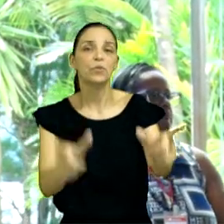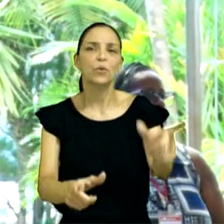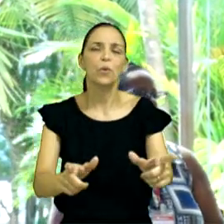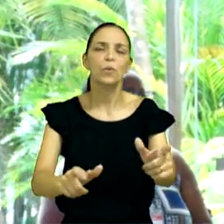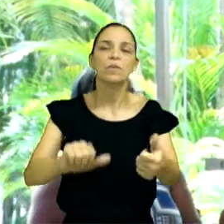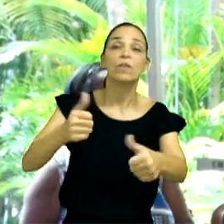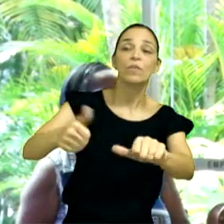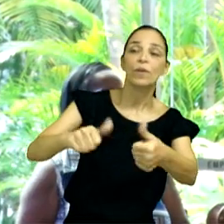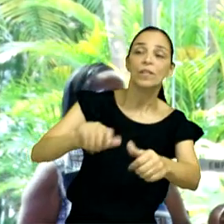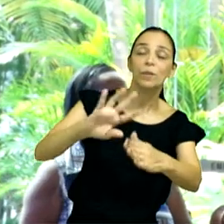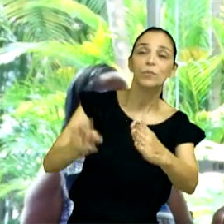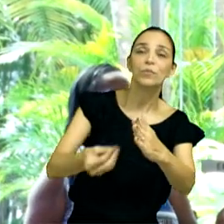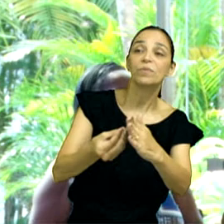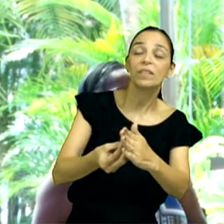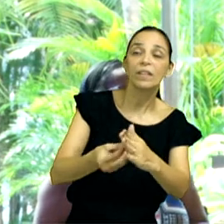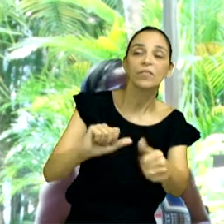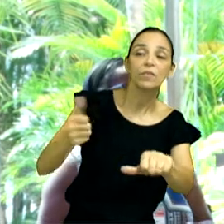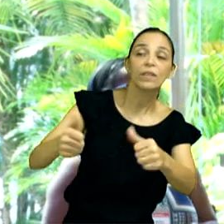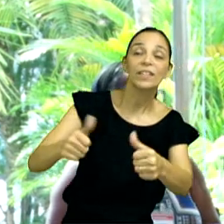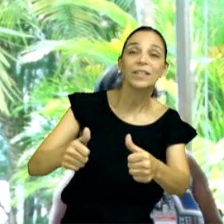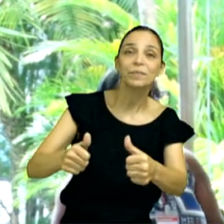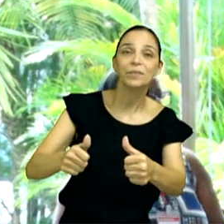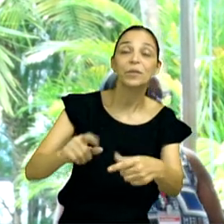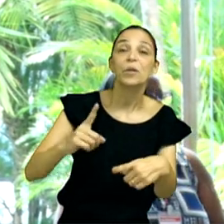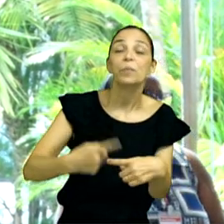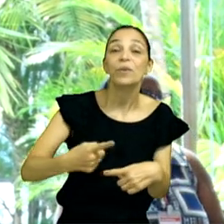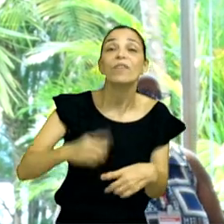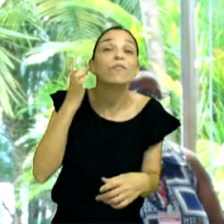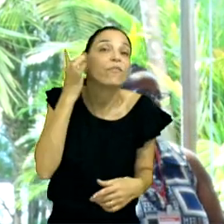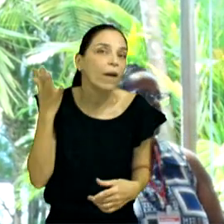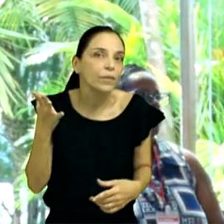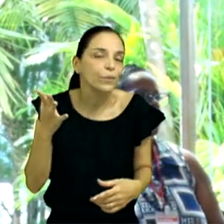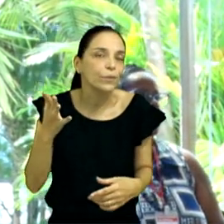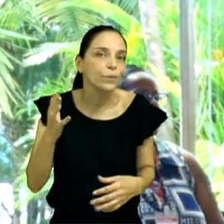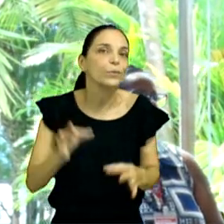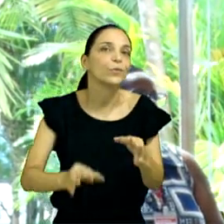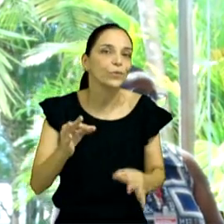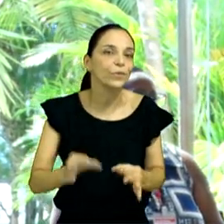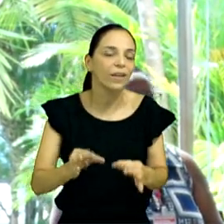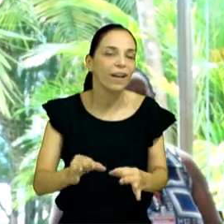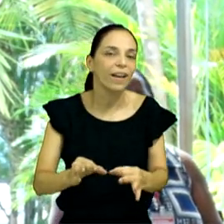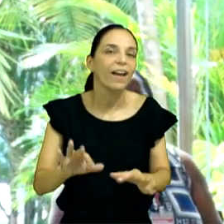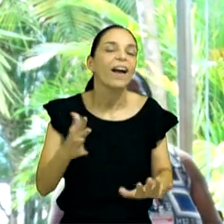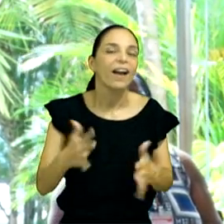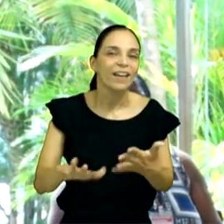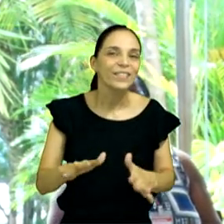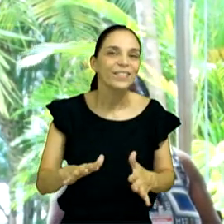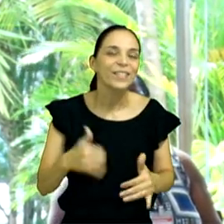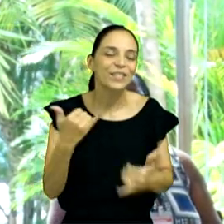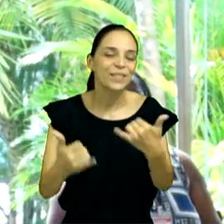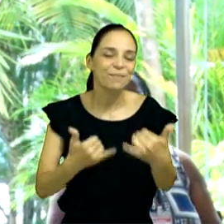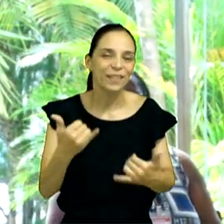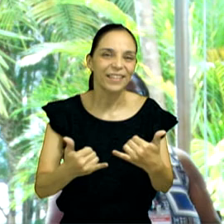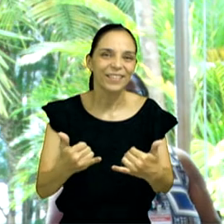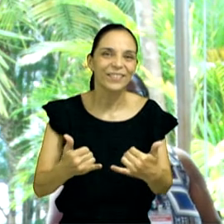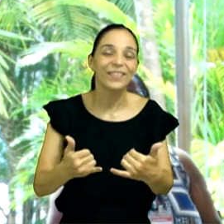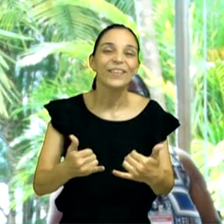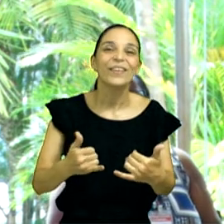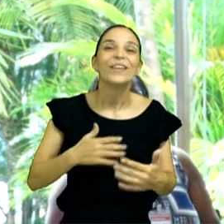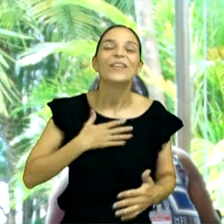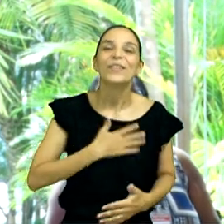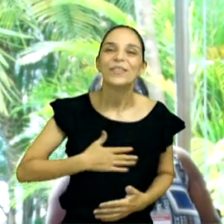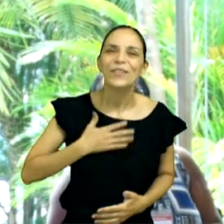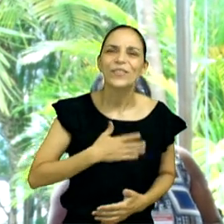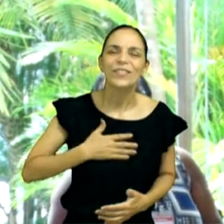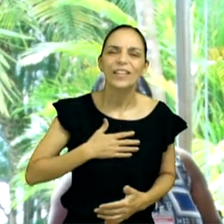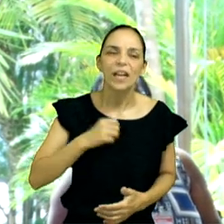é tão fácil ser juiz, eu brinco que, quando eu crescer, eu queria ser comentarista de futebol, uma